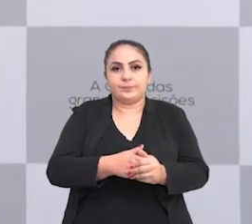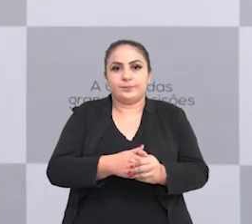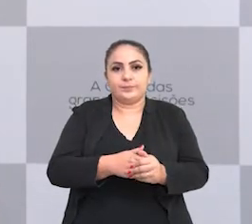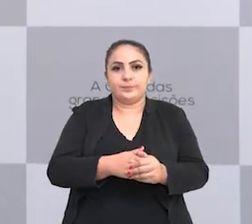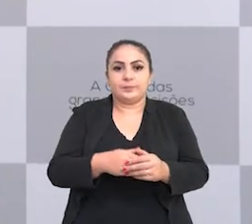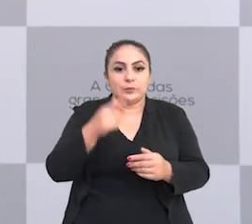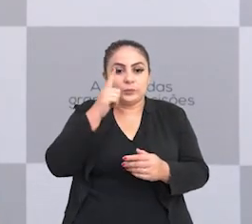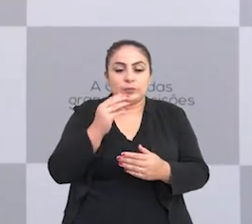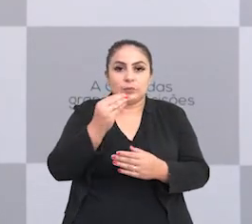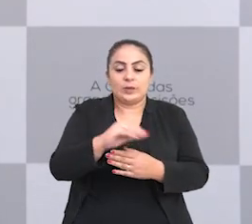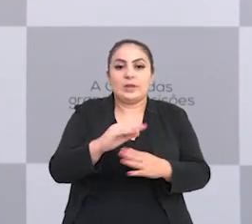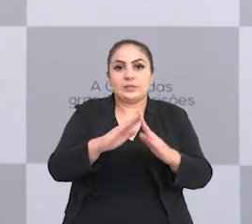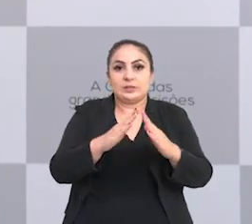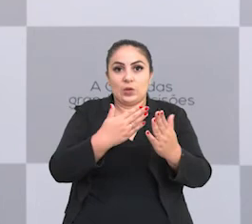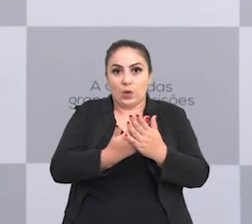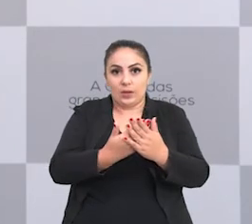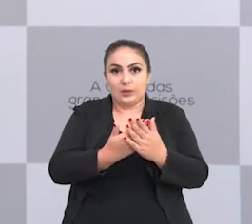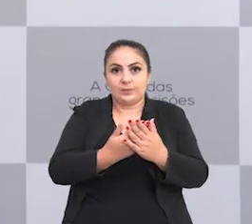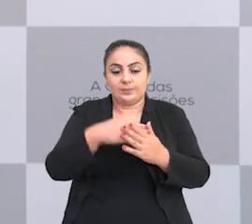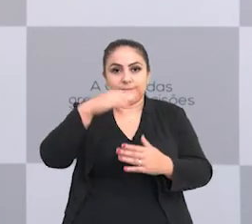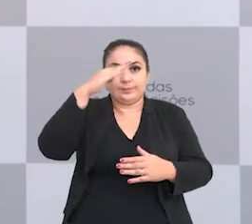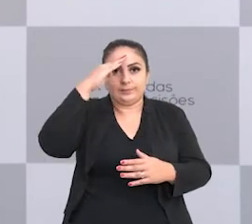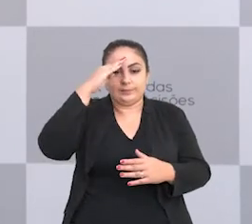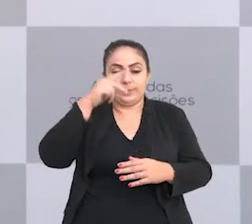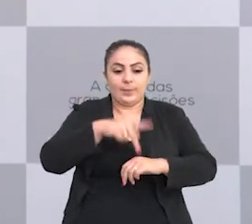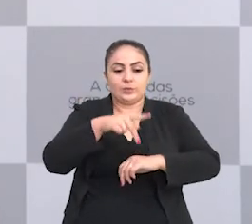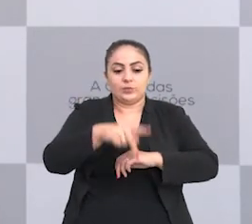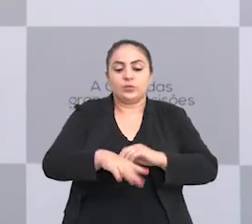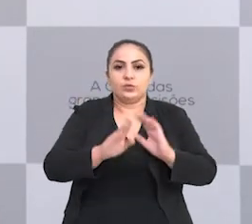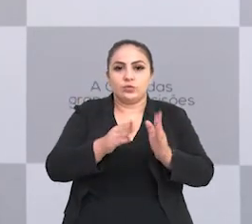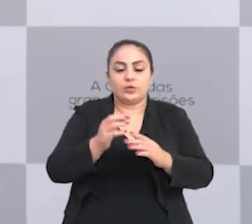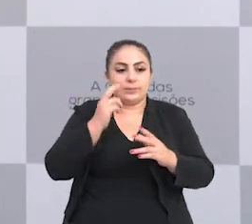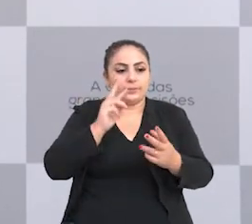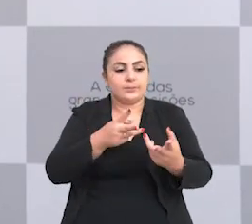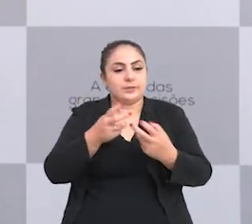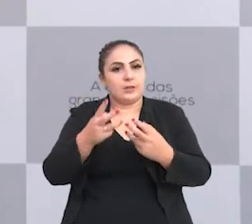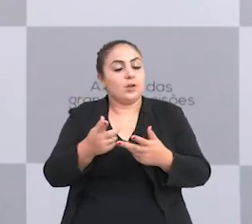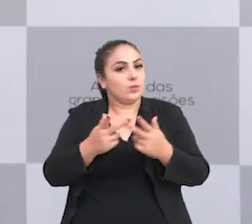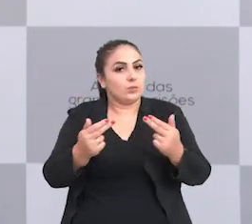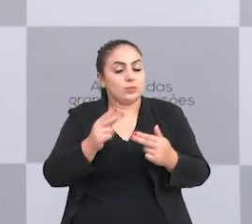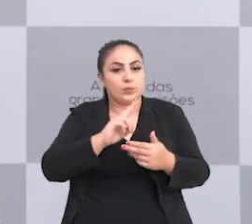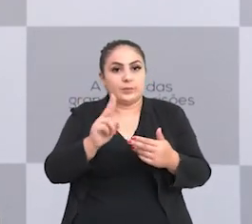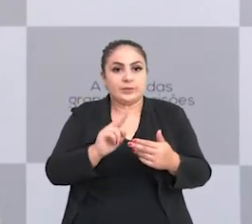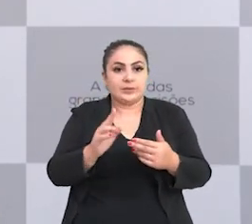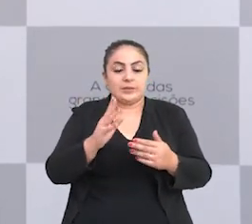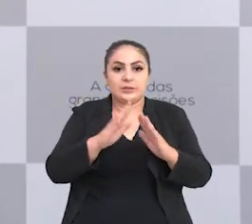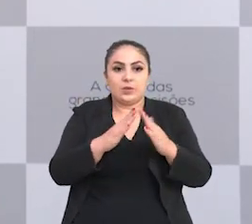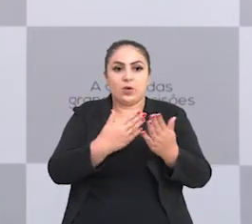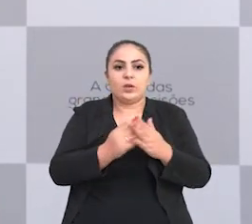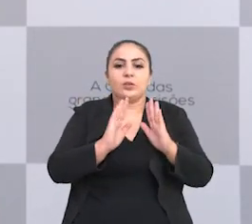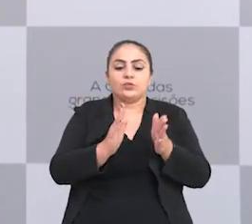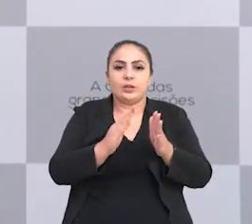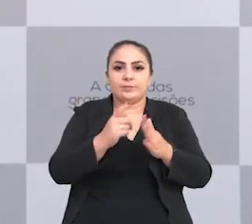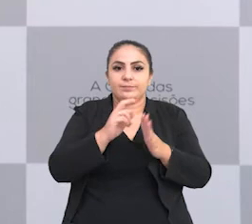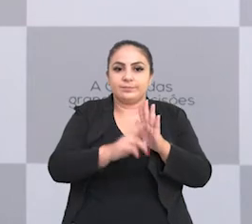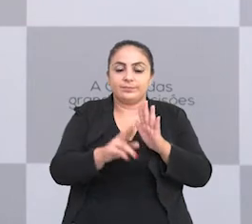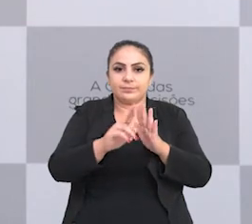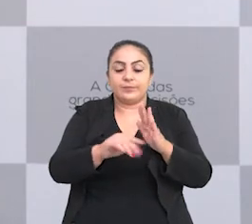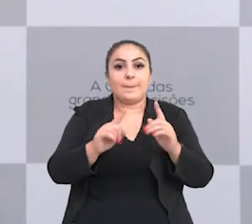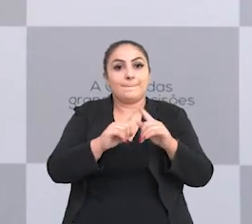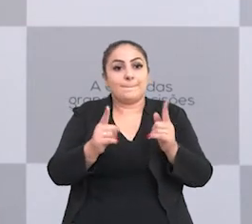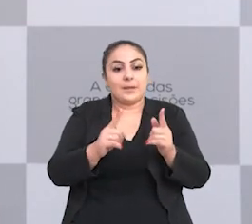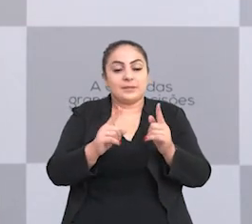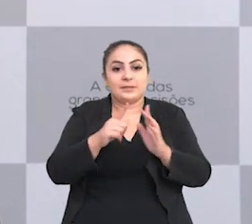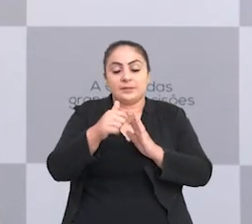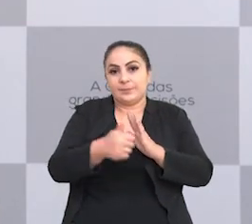da implementação da escola cívico-militar aqui de Passo Fundo. Já levamos o nome de algumas escolas que já haviam nos